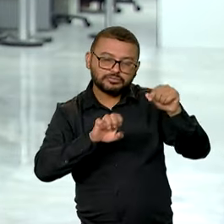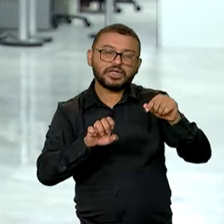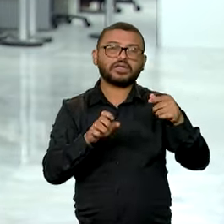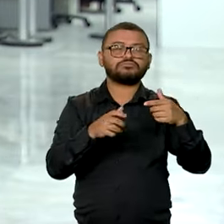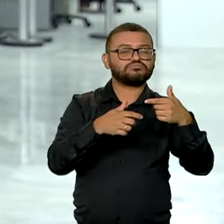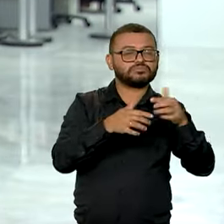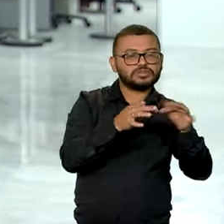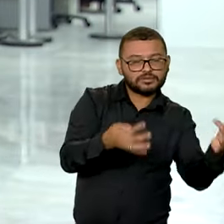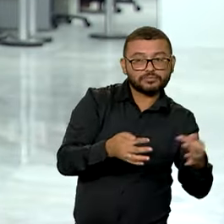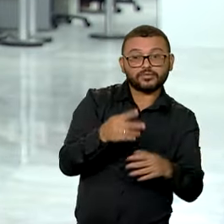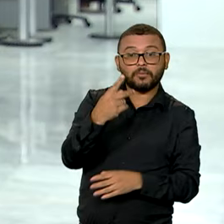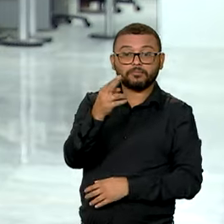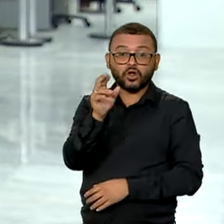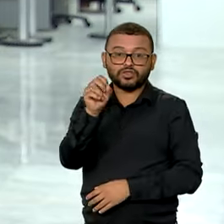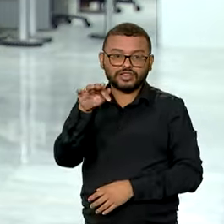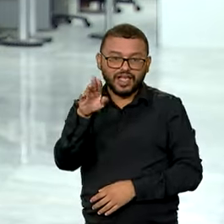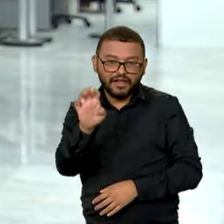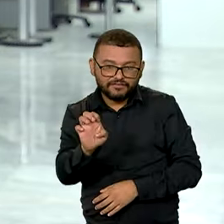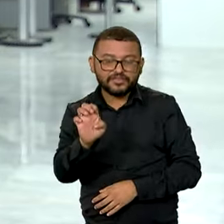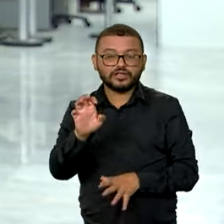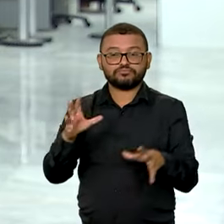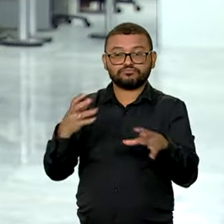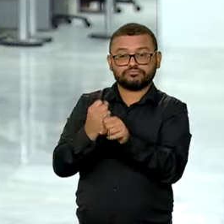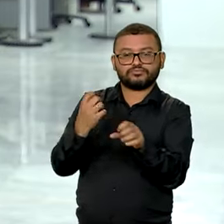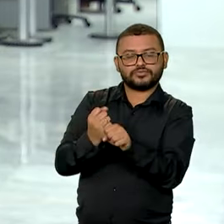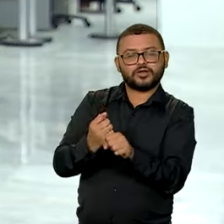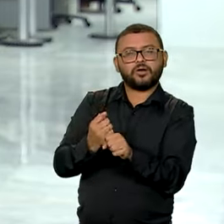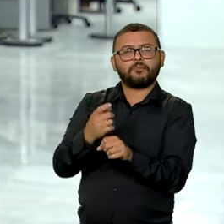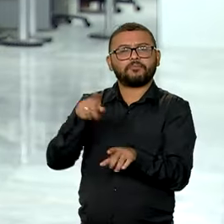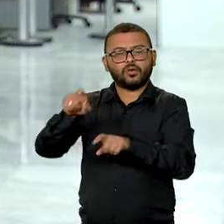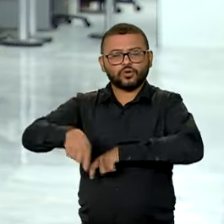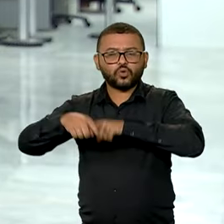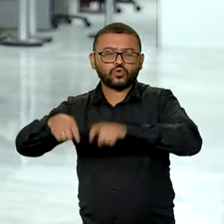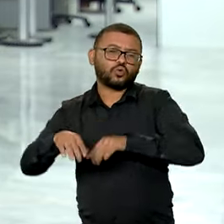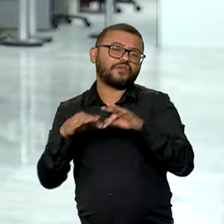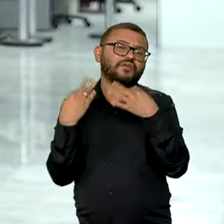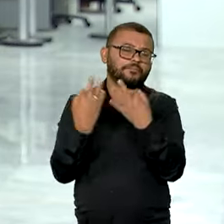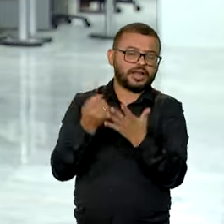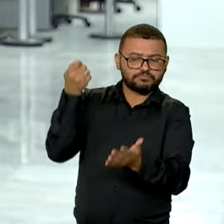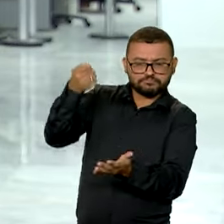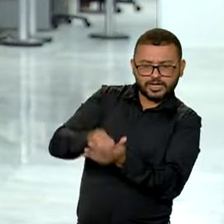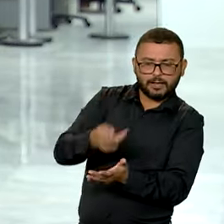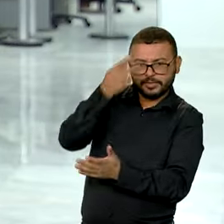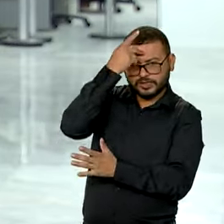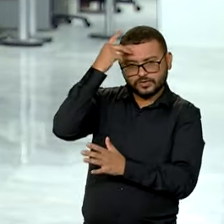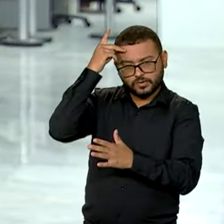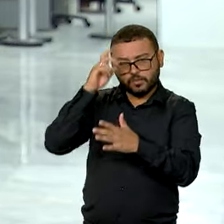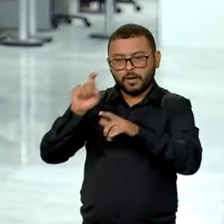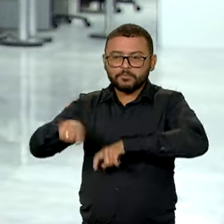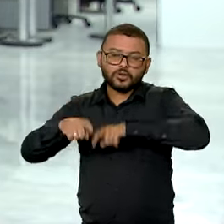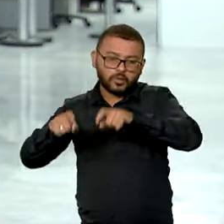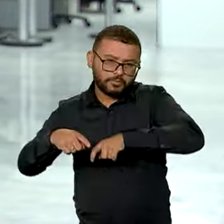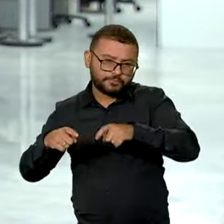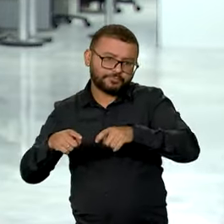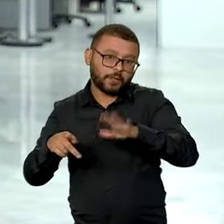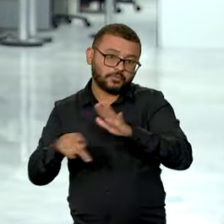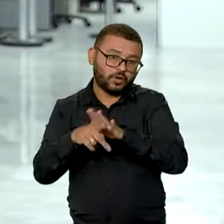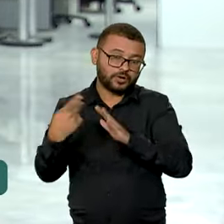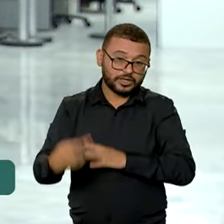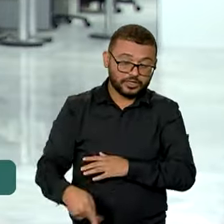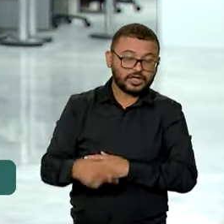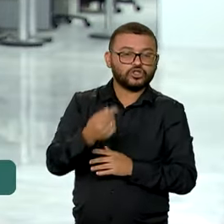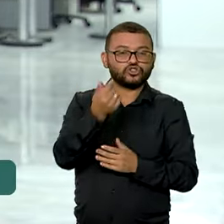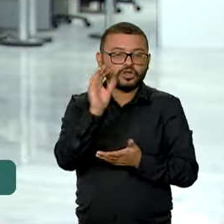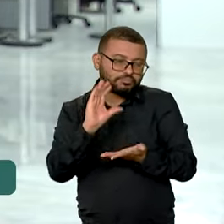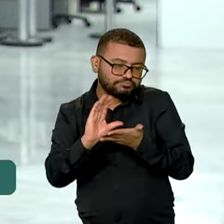um bilhão para o PRONAF e PRONAMP, destinados a agricultores familiares e médios produtores rurais. Essa alocação de